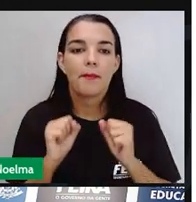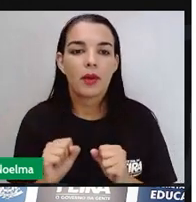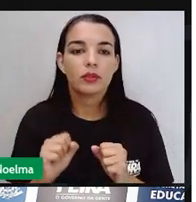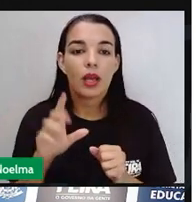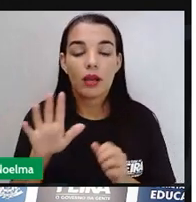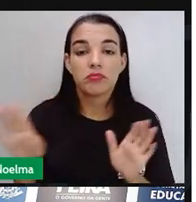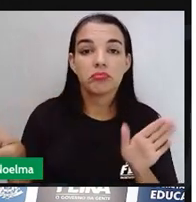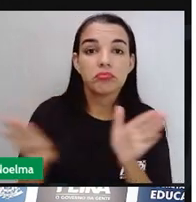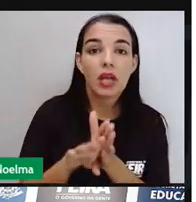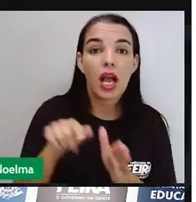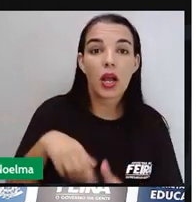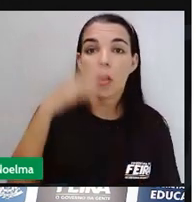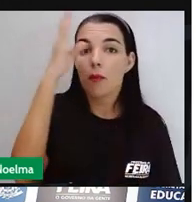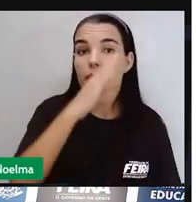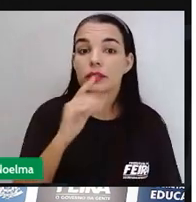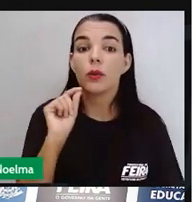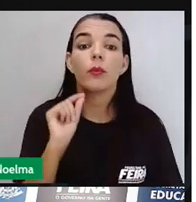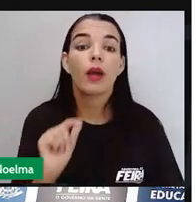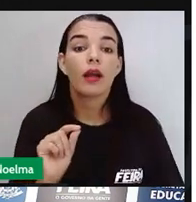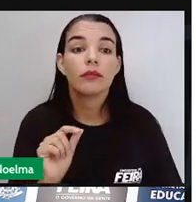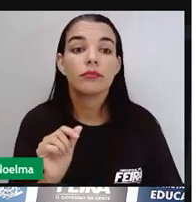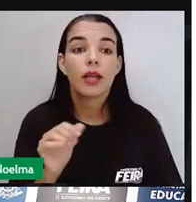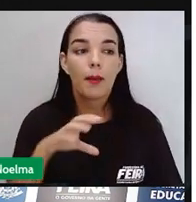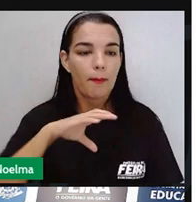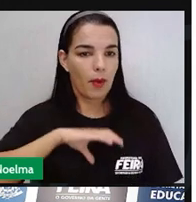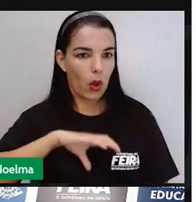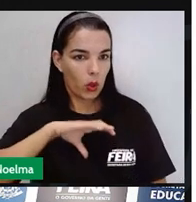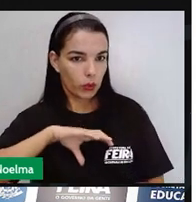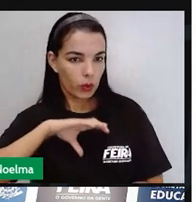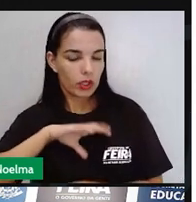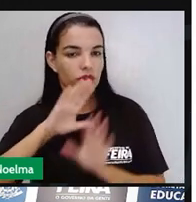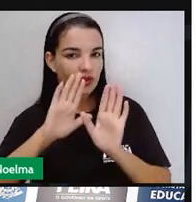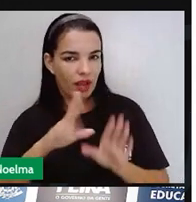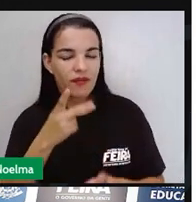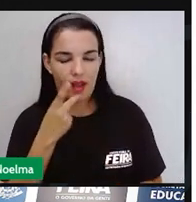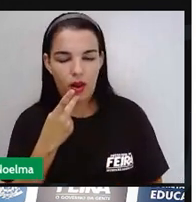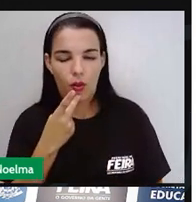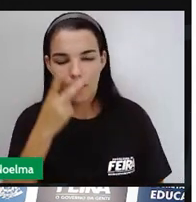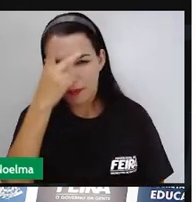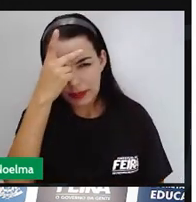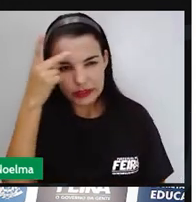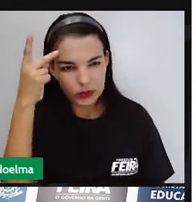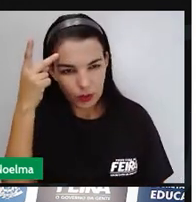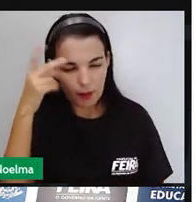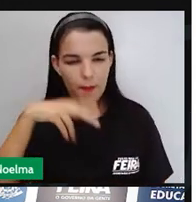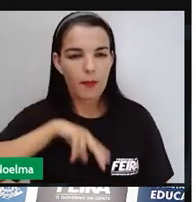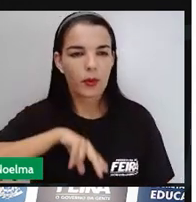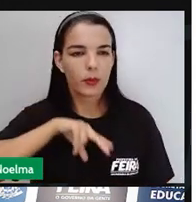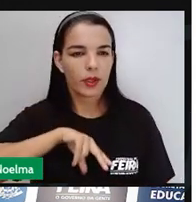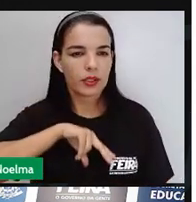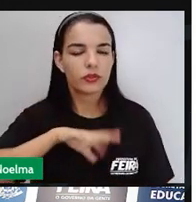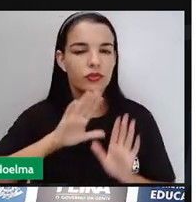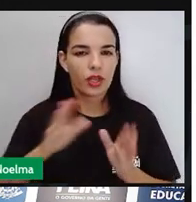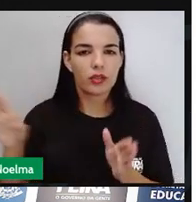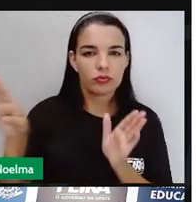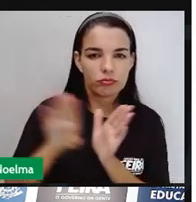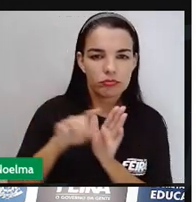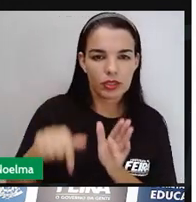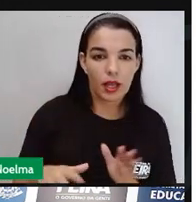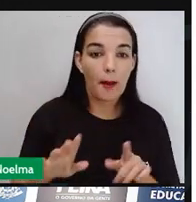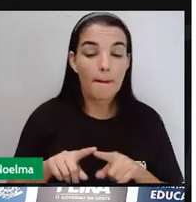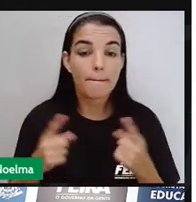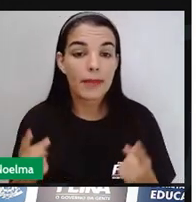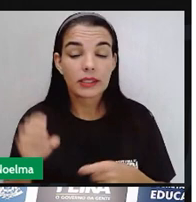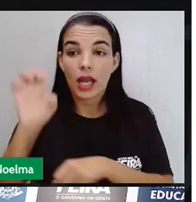europeus, então, a chegarem ao Brasil foram os portugueses, como a PRO já tinha dito a vocês, né? Dentre os principais grupos